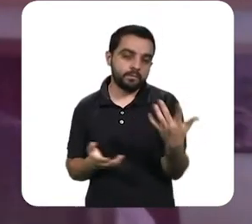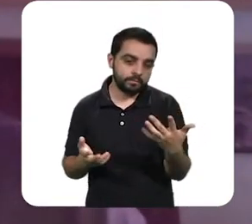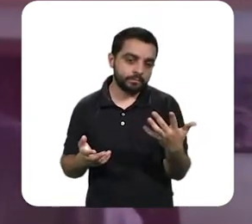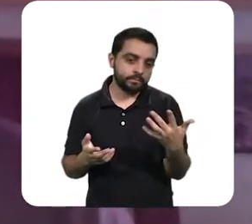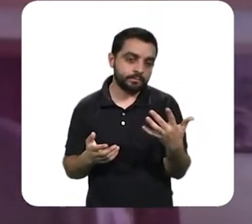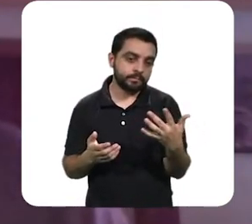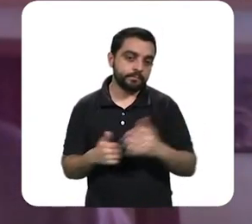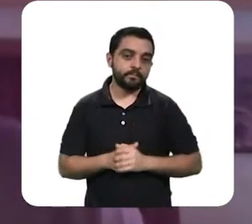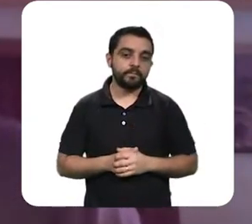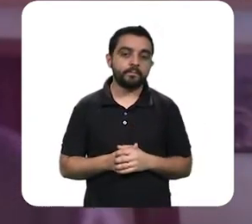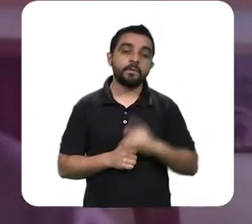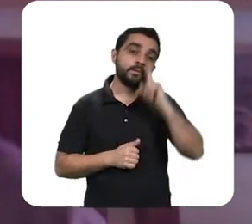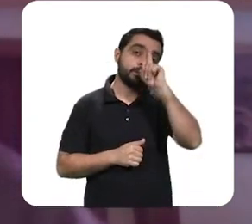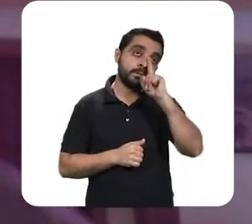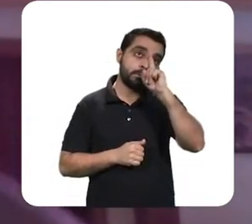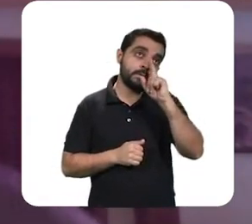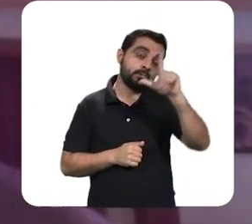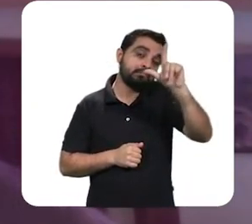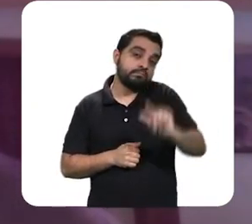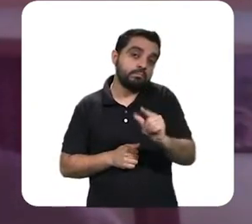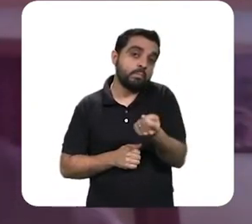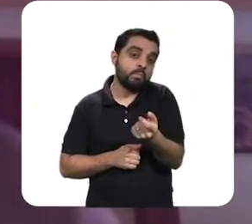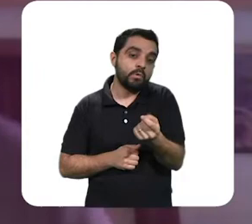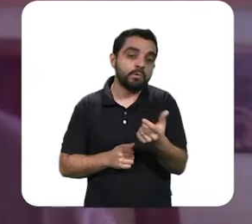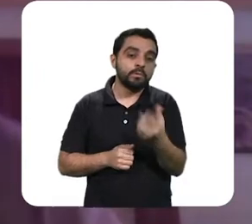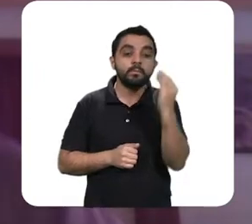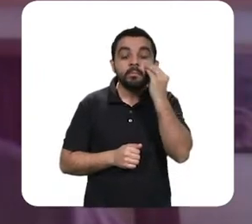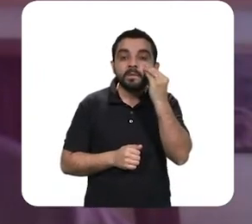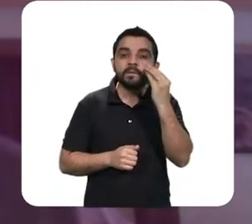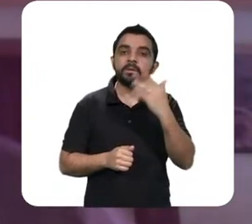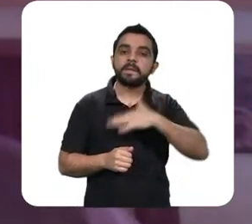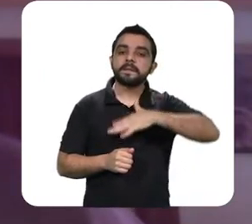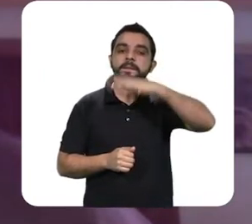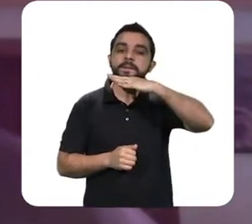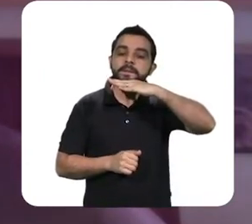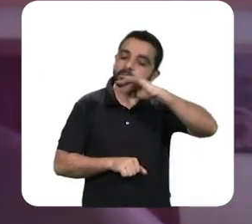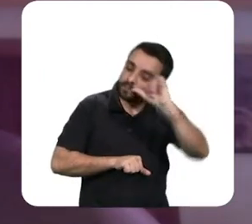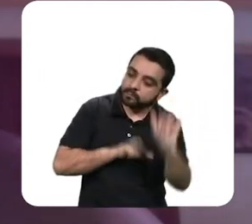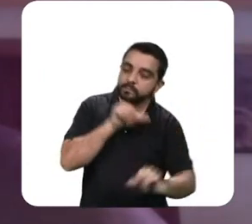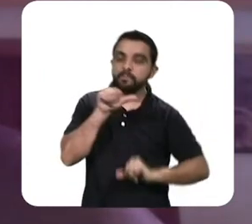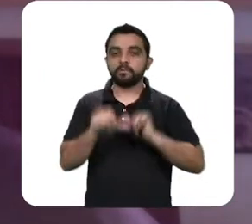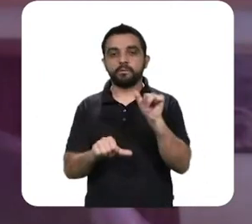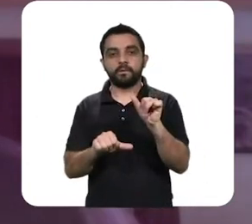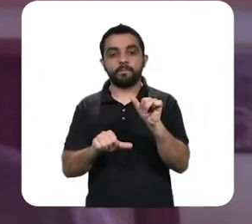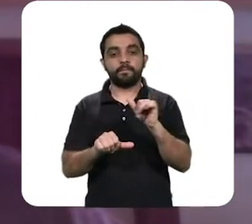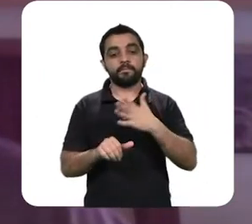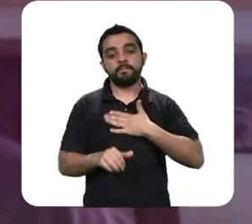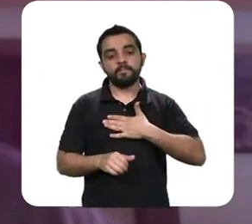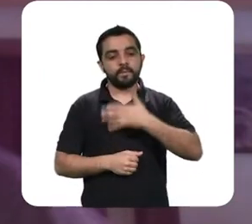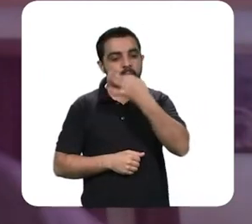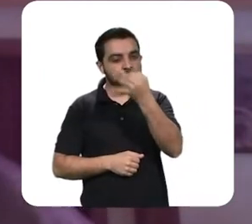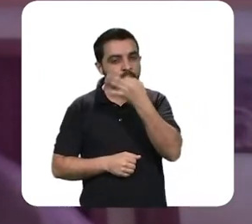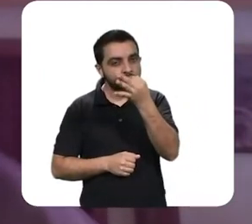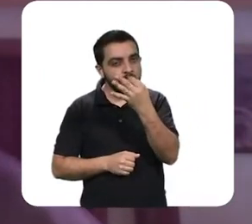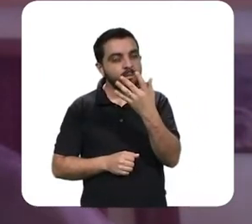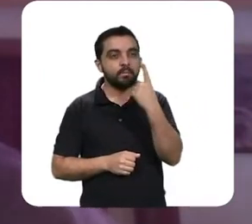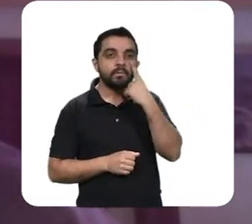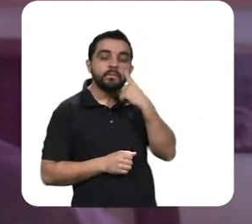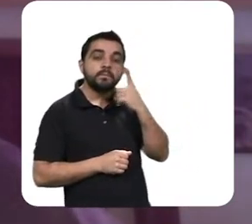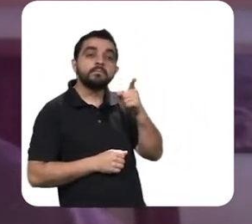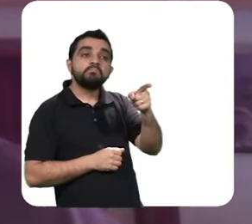por exemplo risco da inflação para que a gente supere a crise econômica. Já vou encerrar e passar a palavra para os colegas da economia